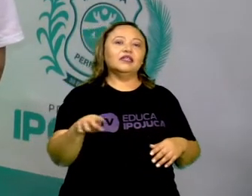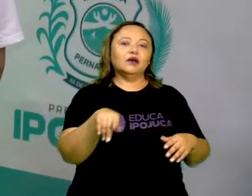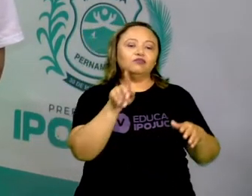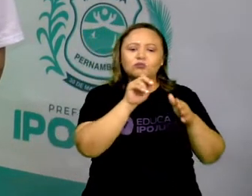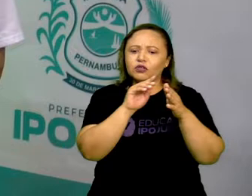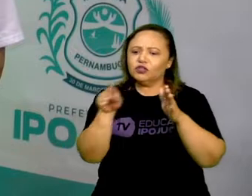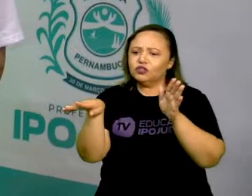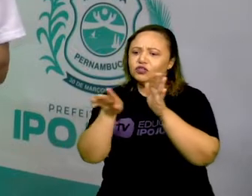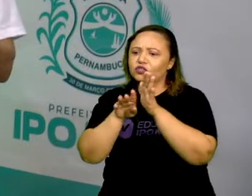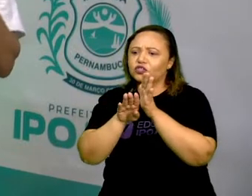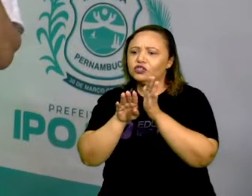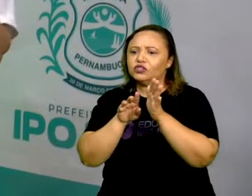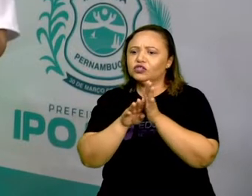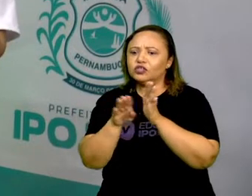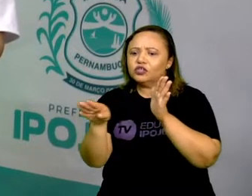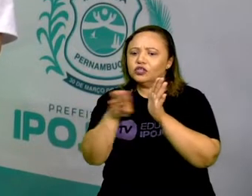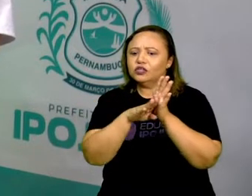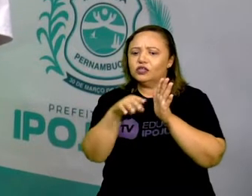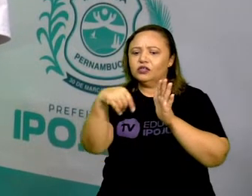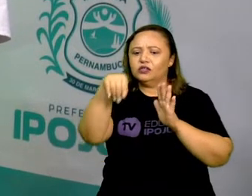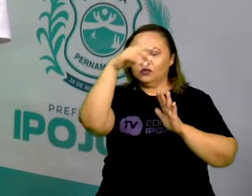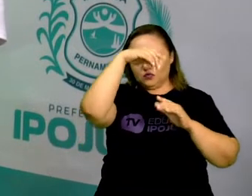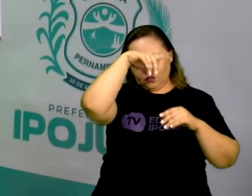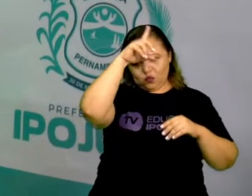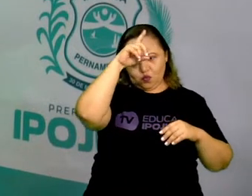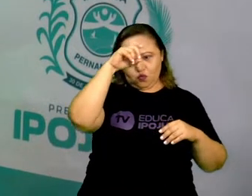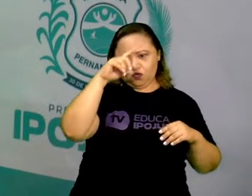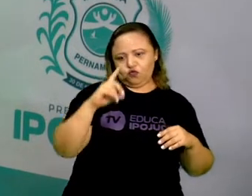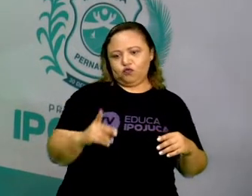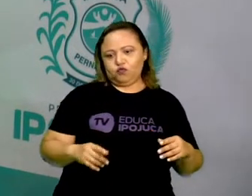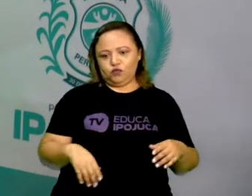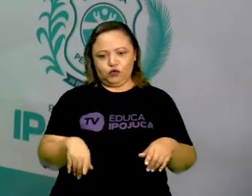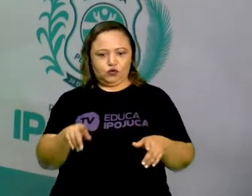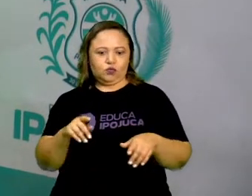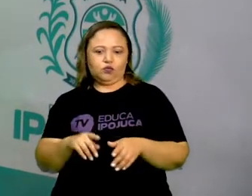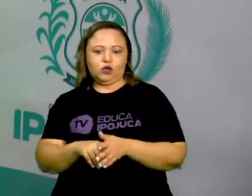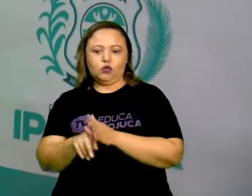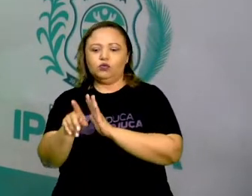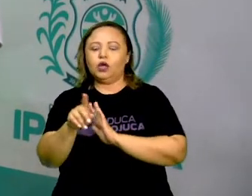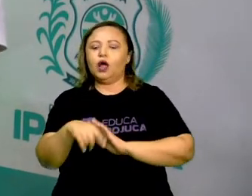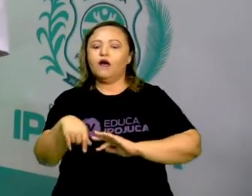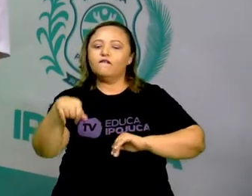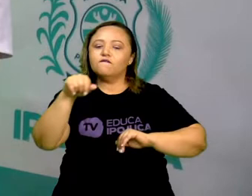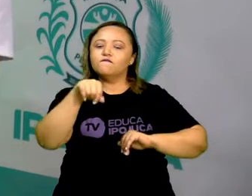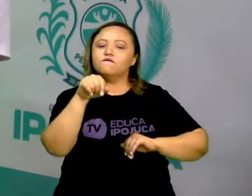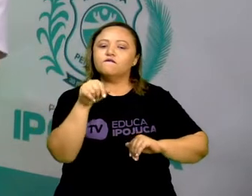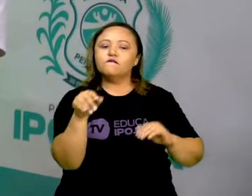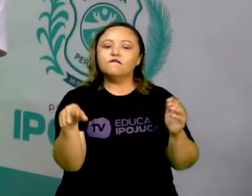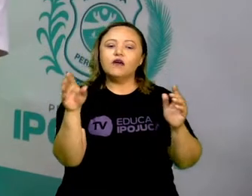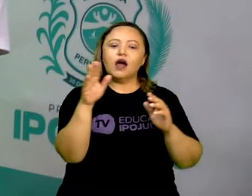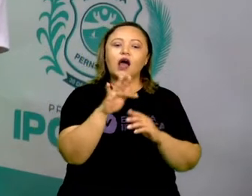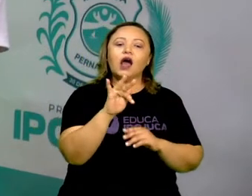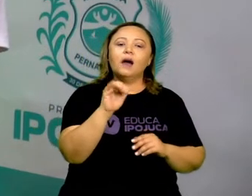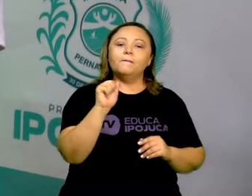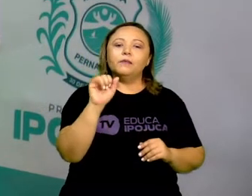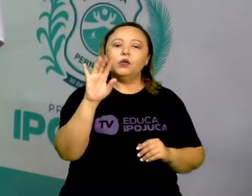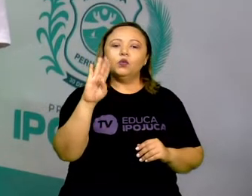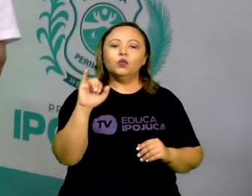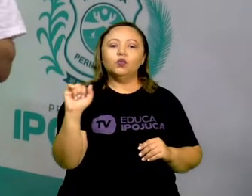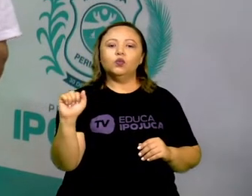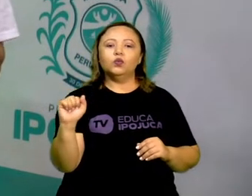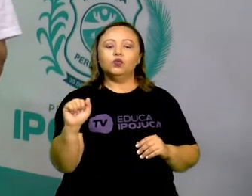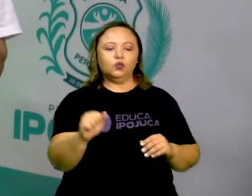aqui pertinho. Eu vou procurar primeiro o Posto de Saúde. Depois eu vou procurar outra referência, é o